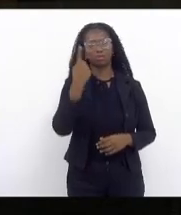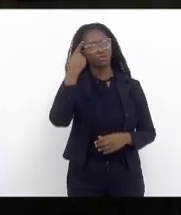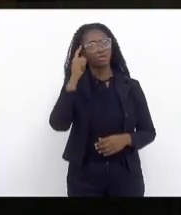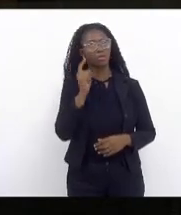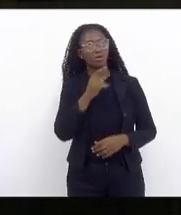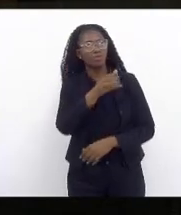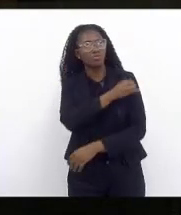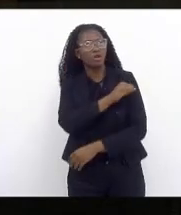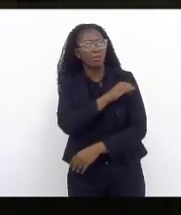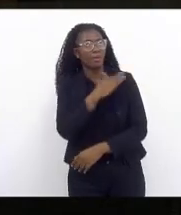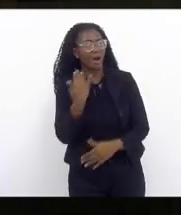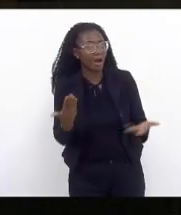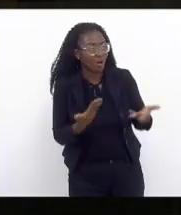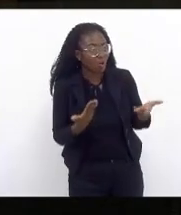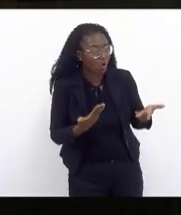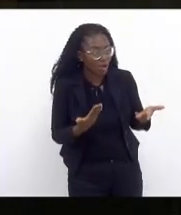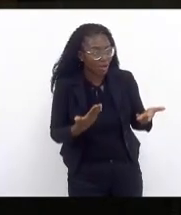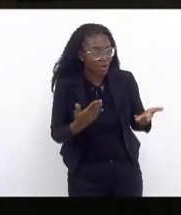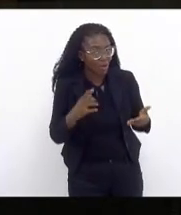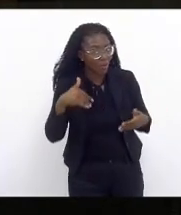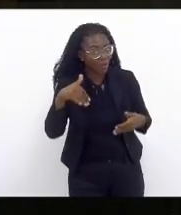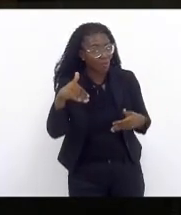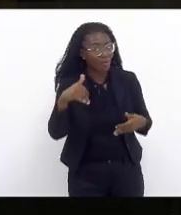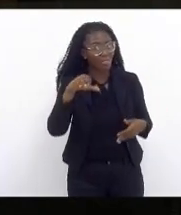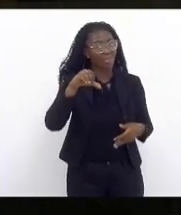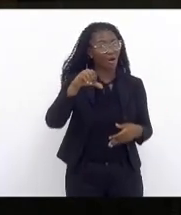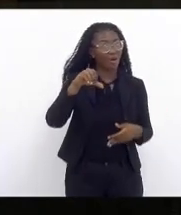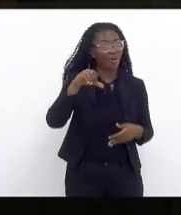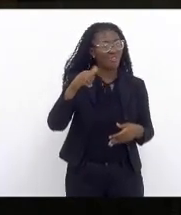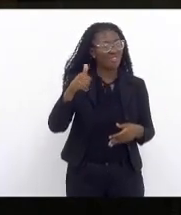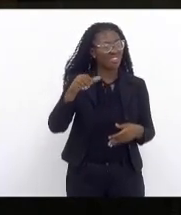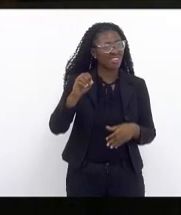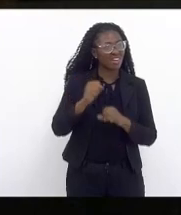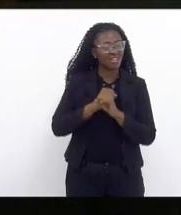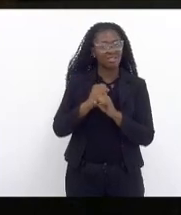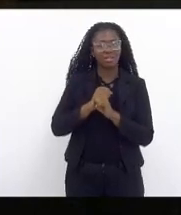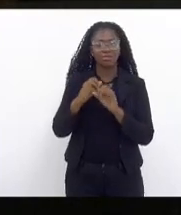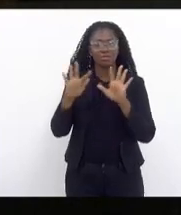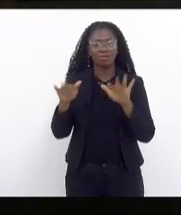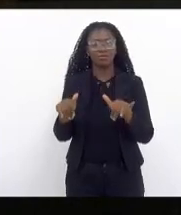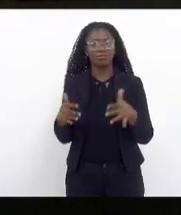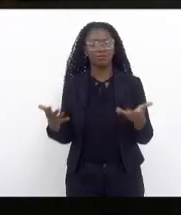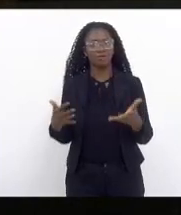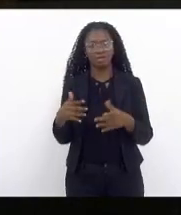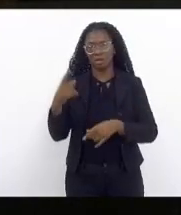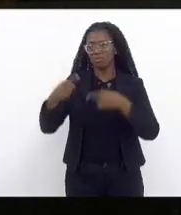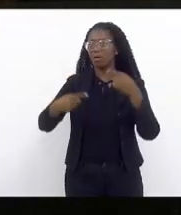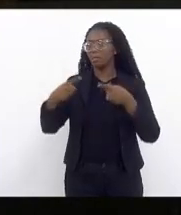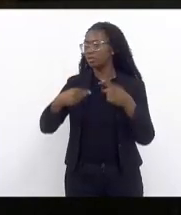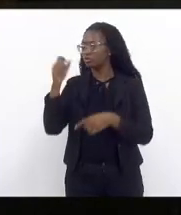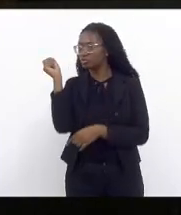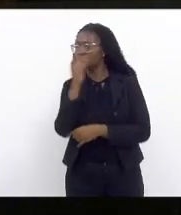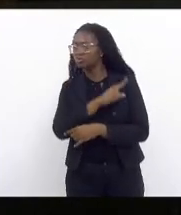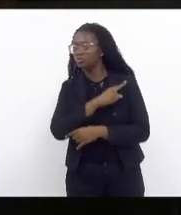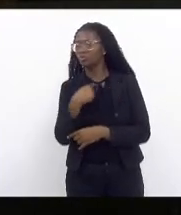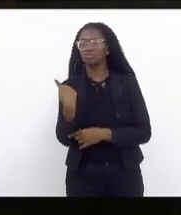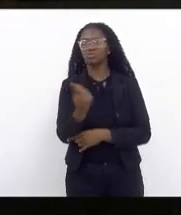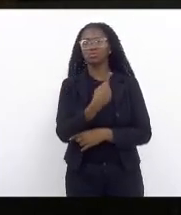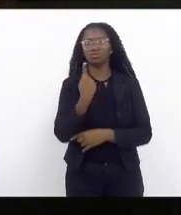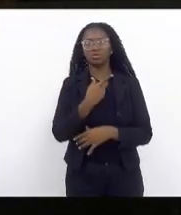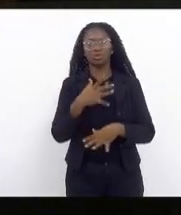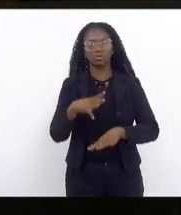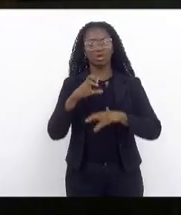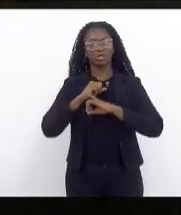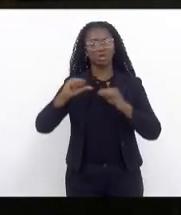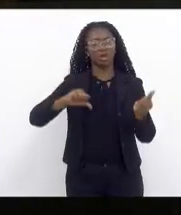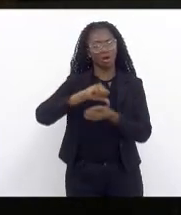Rio de Janeiro morre agora ou morre daqui a nove ou dez anos quando no fim do regime que é um debate difícil nós na adesão do regime